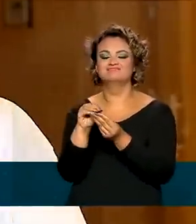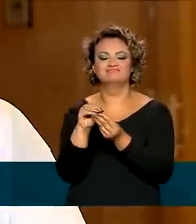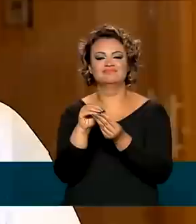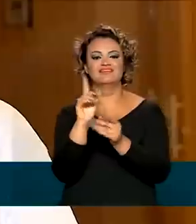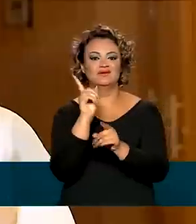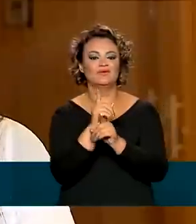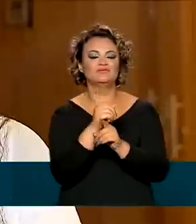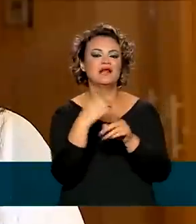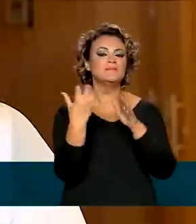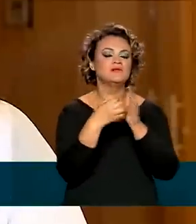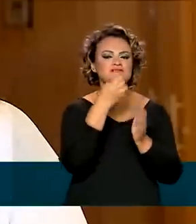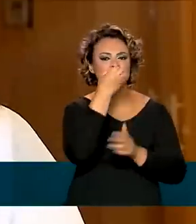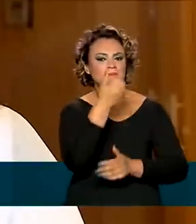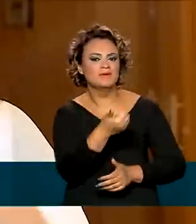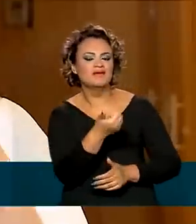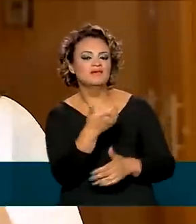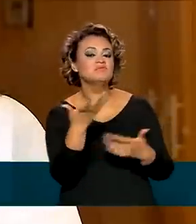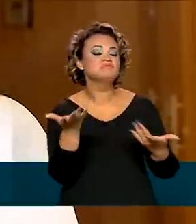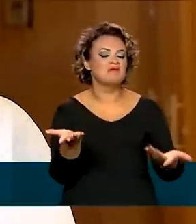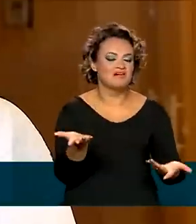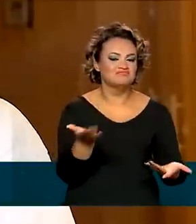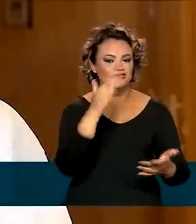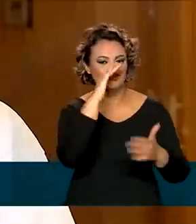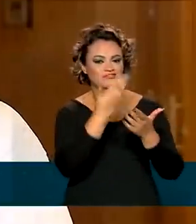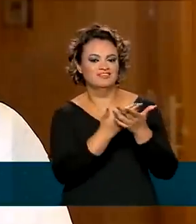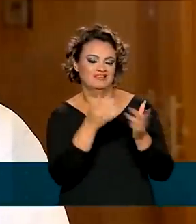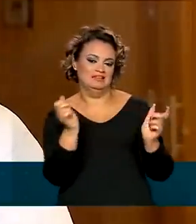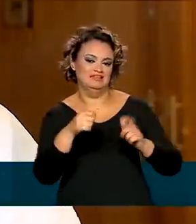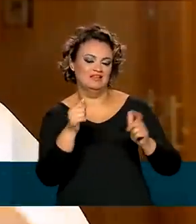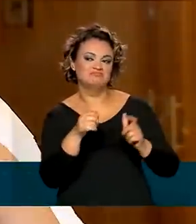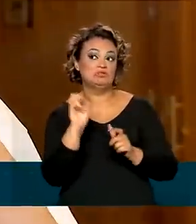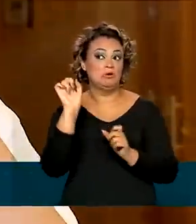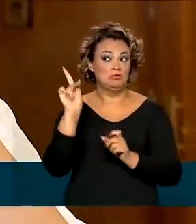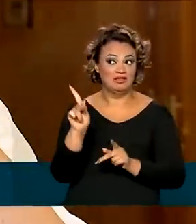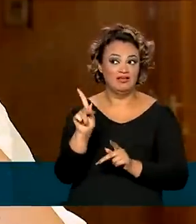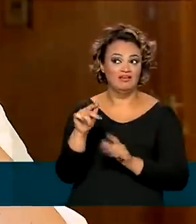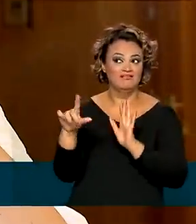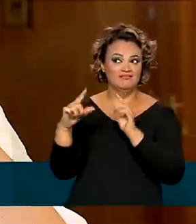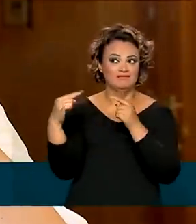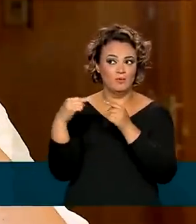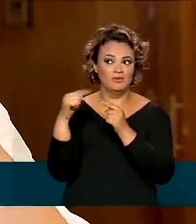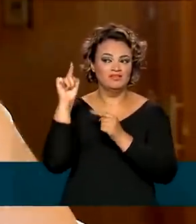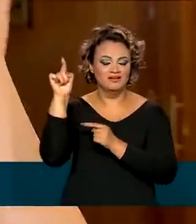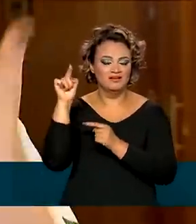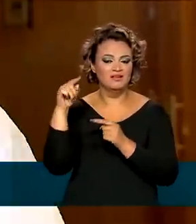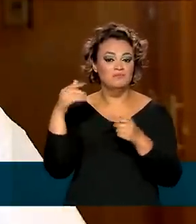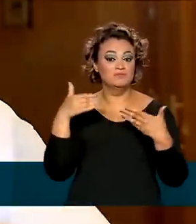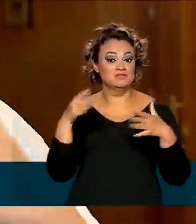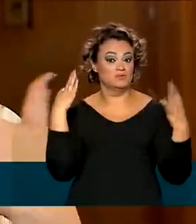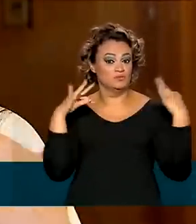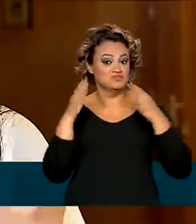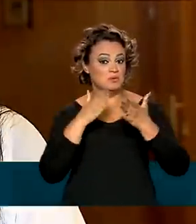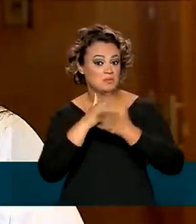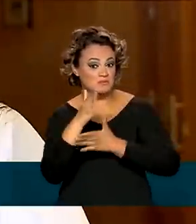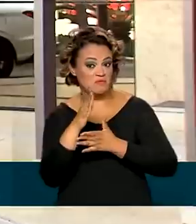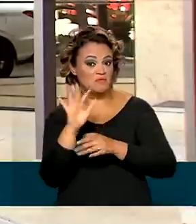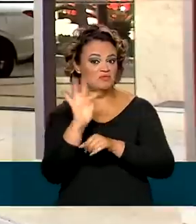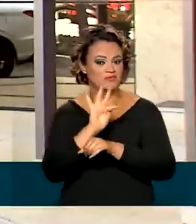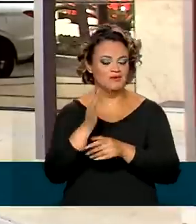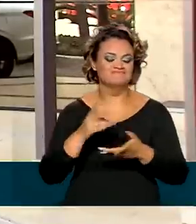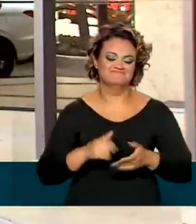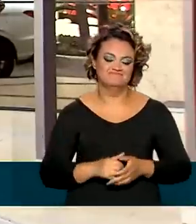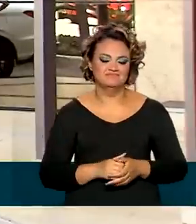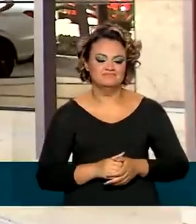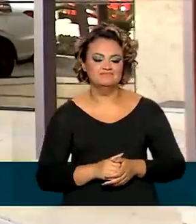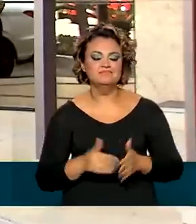e ele verifica quais são os estabelecimentos que estão ok, que estão de acordo, que são formalizados. O